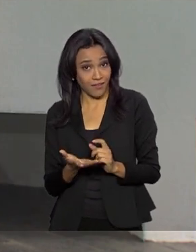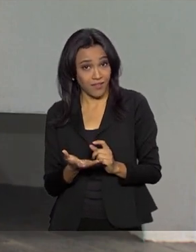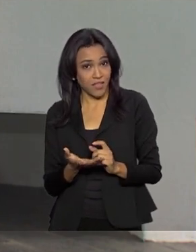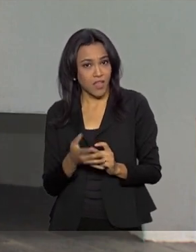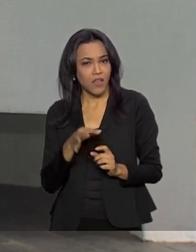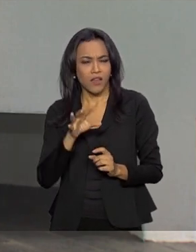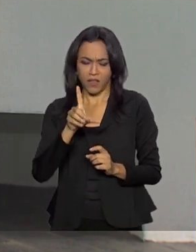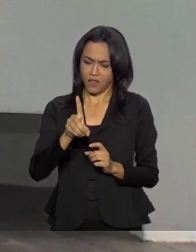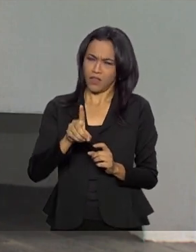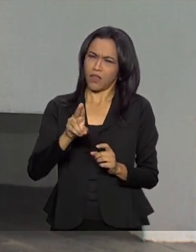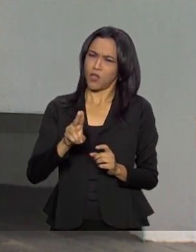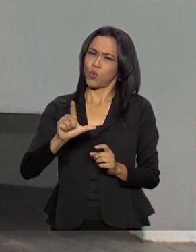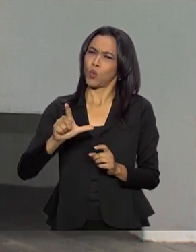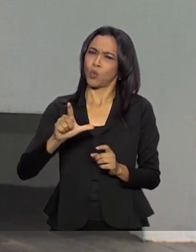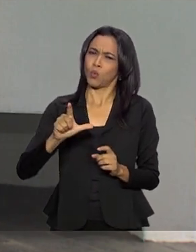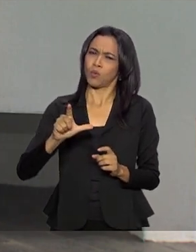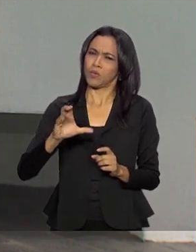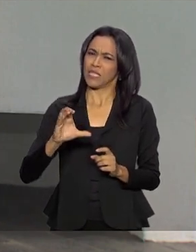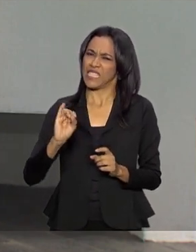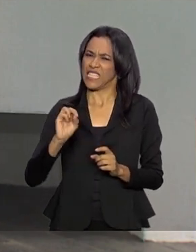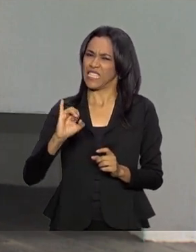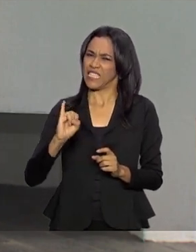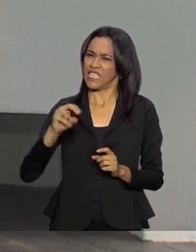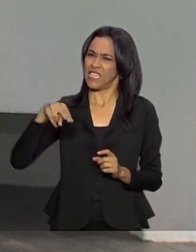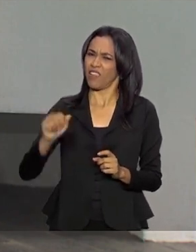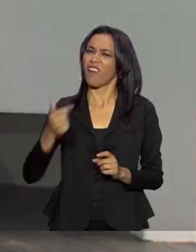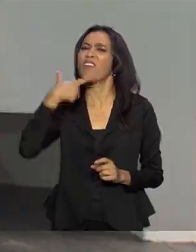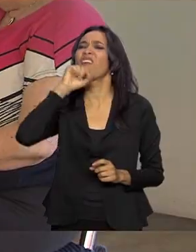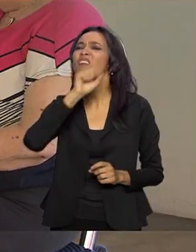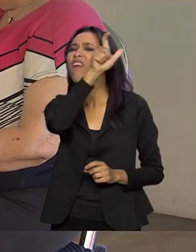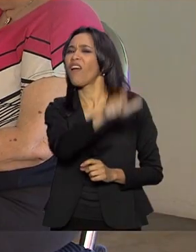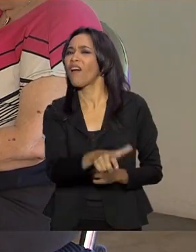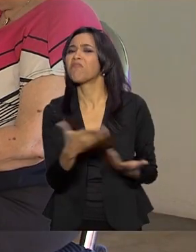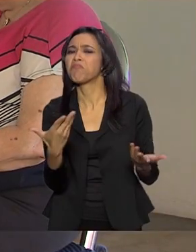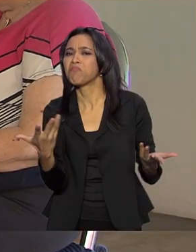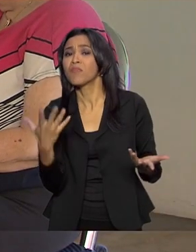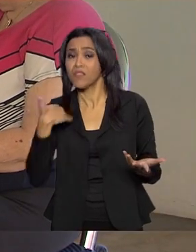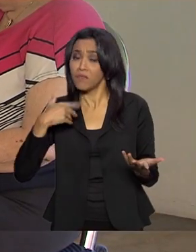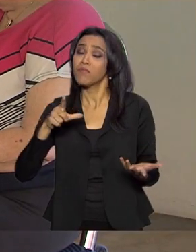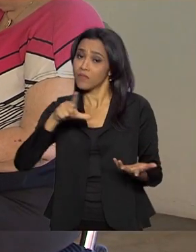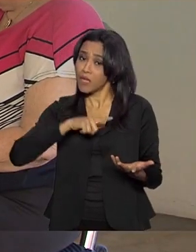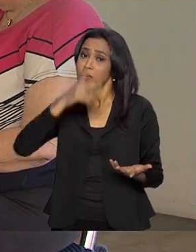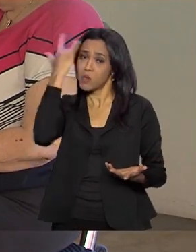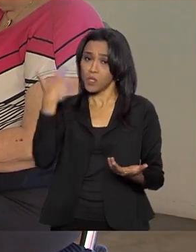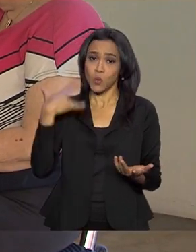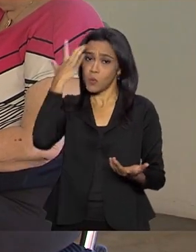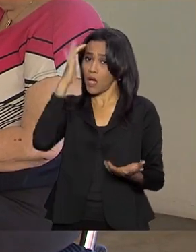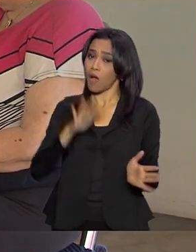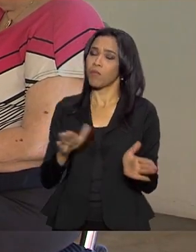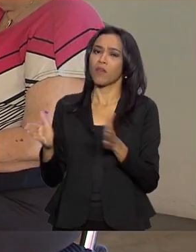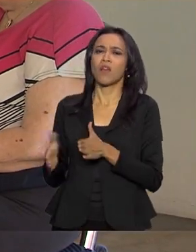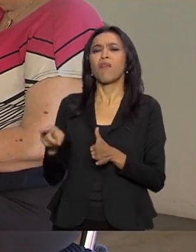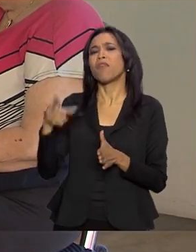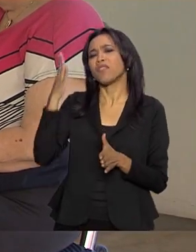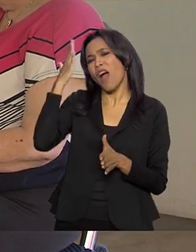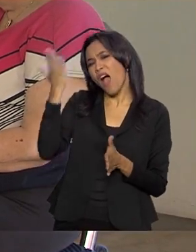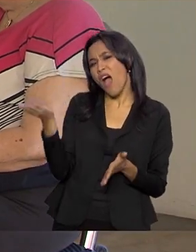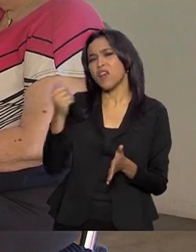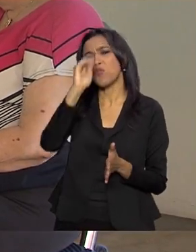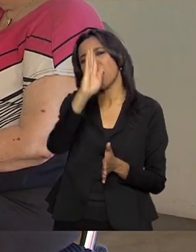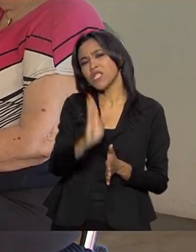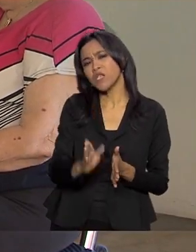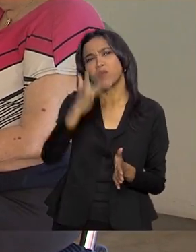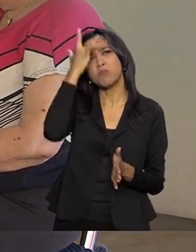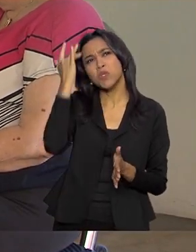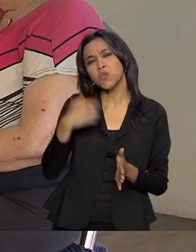Dulcina. Tem gente que não sabe quem é Dulcina. Mas aí você concorda com aquela ideia de, ah, no Brasil as pessoas não têm